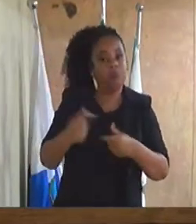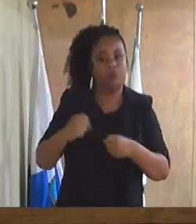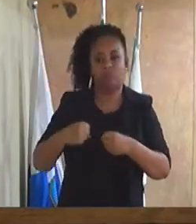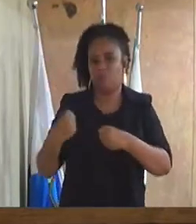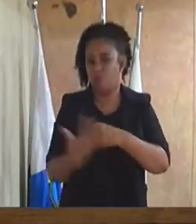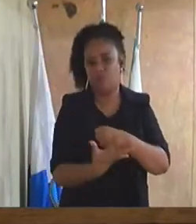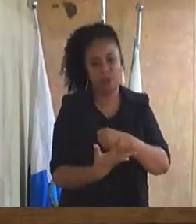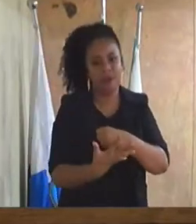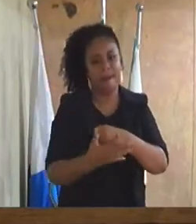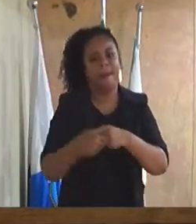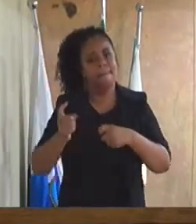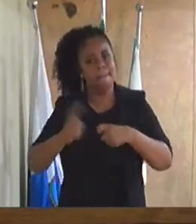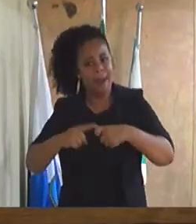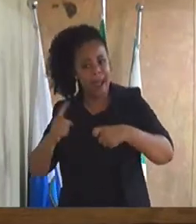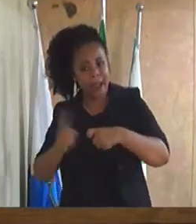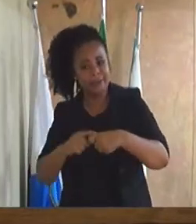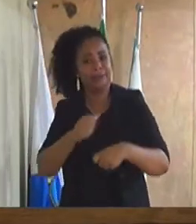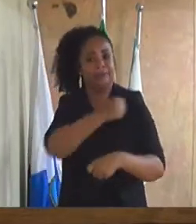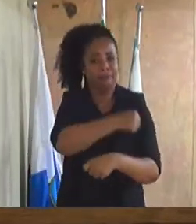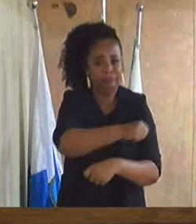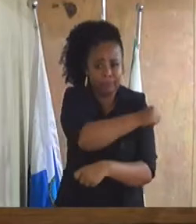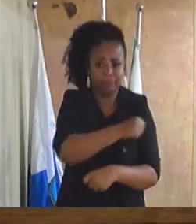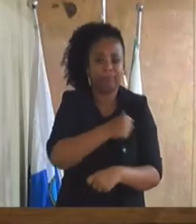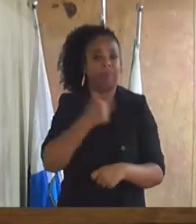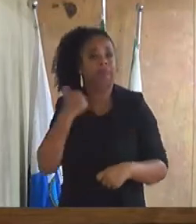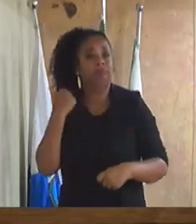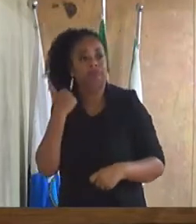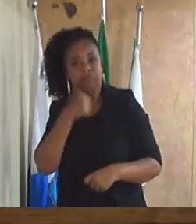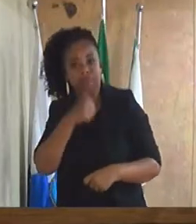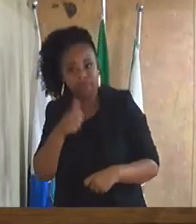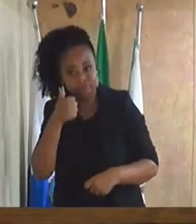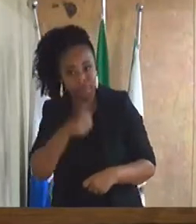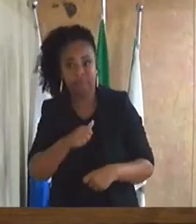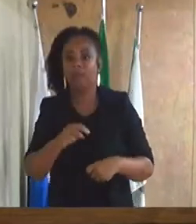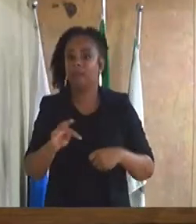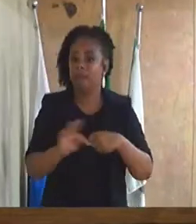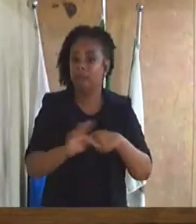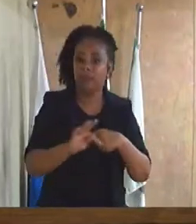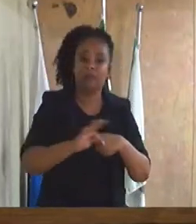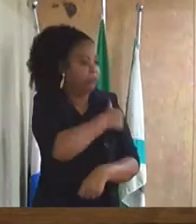médicos, enfermeiros, técnicos de enfermagem, ASG,